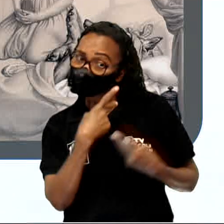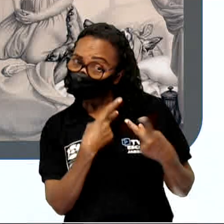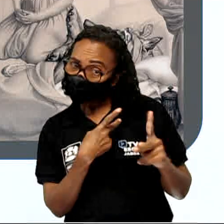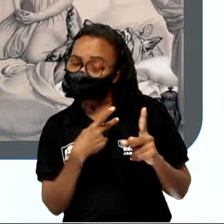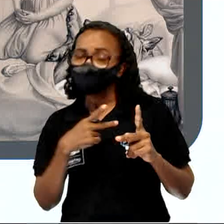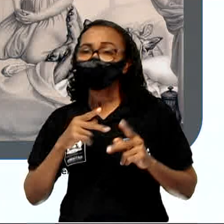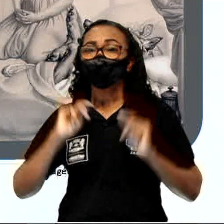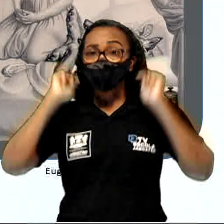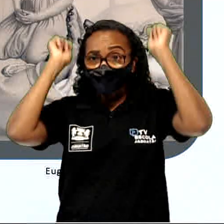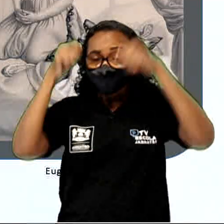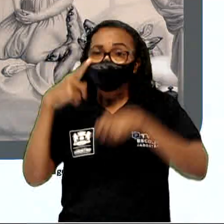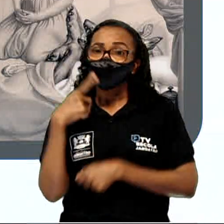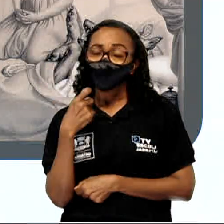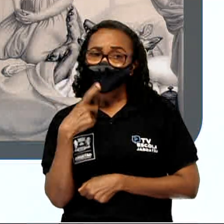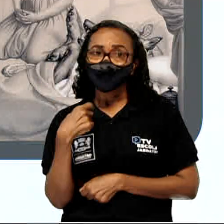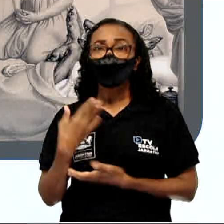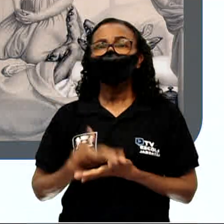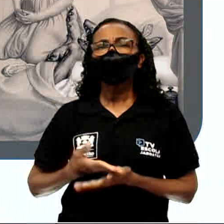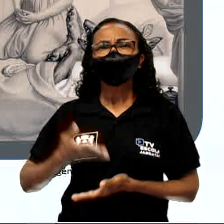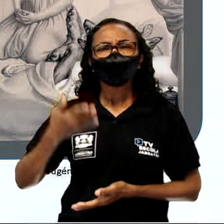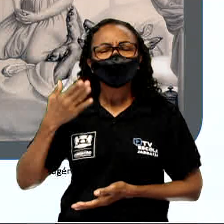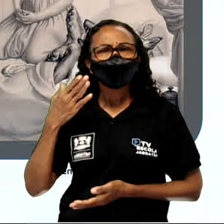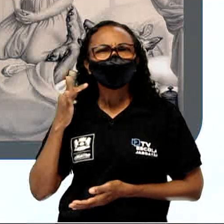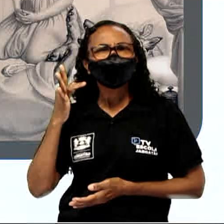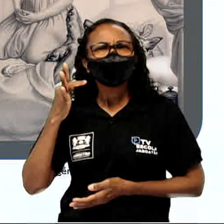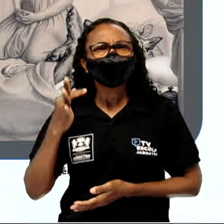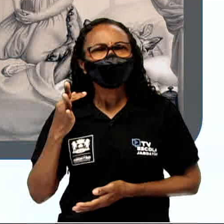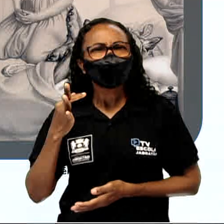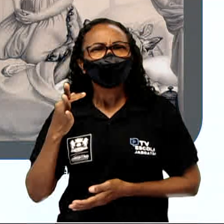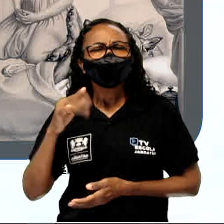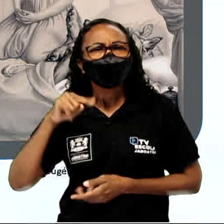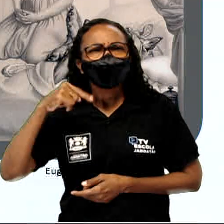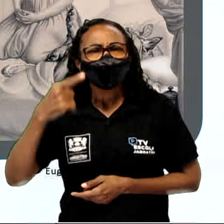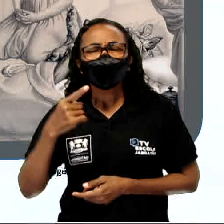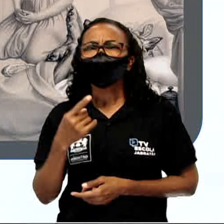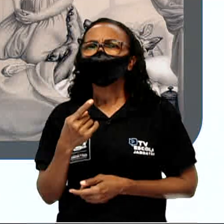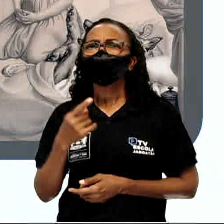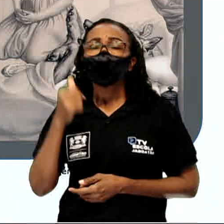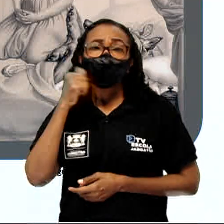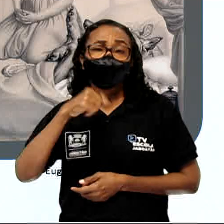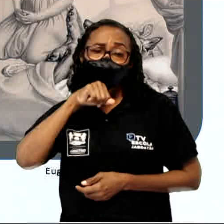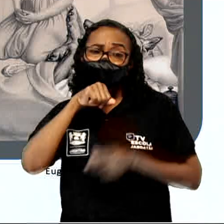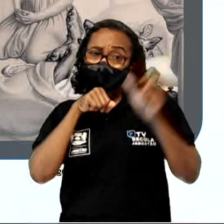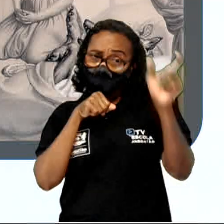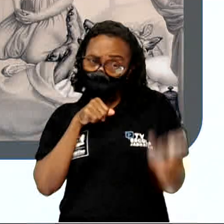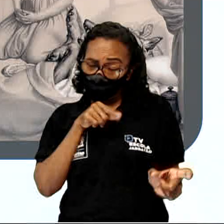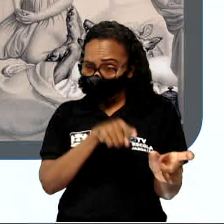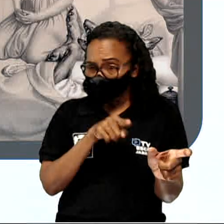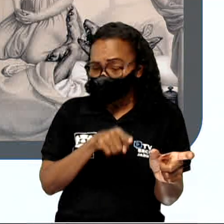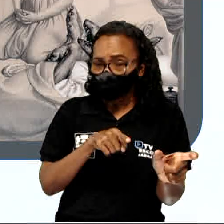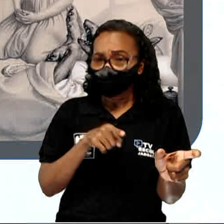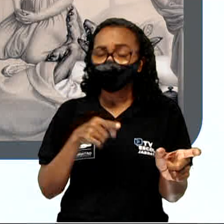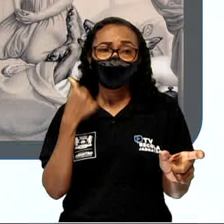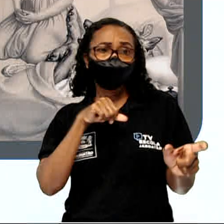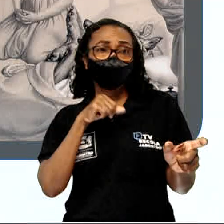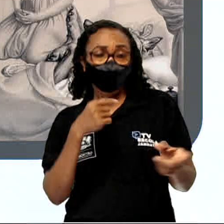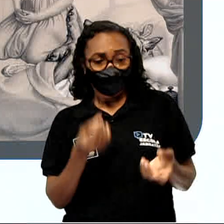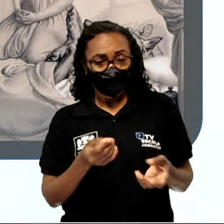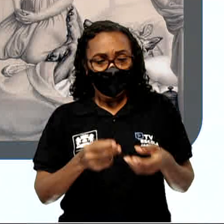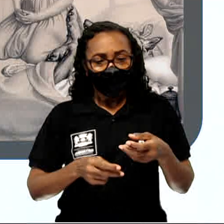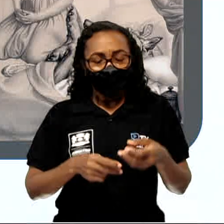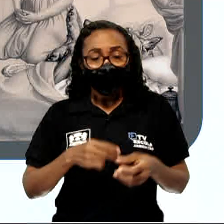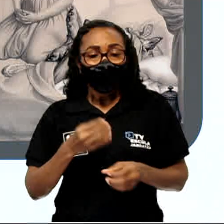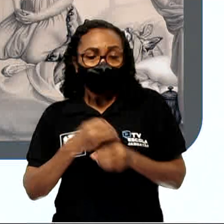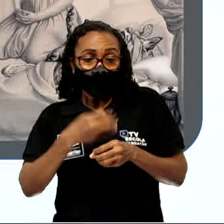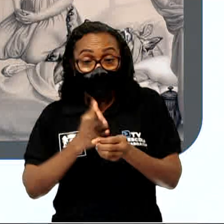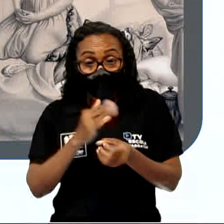Um dia, a mãe da menina lhe disse, Chapeuzinho Vermelho, aqui estão alguns bolinhos e uma garrafa de